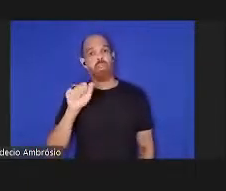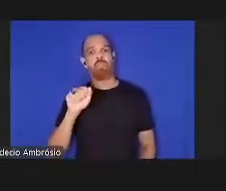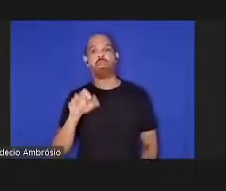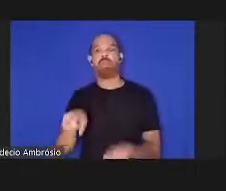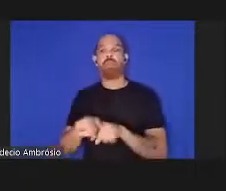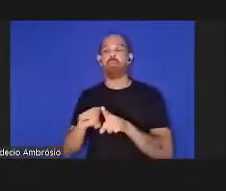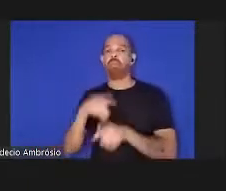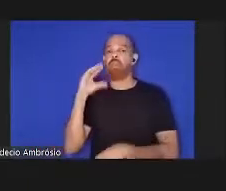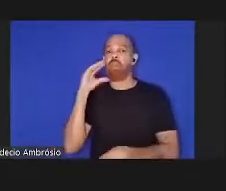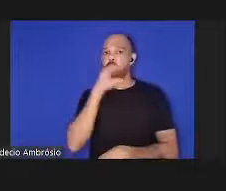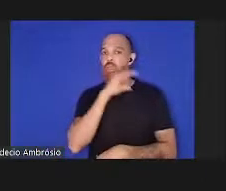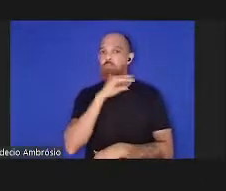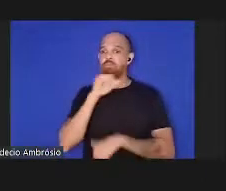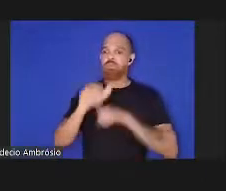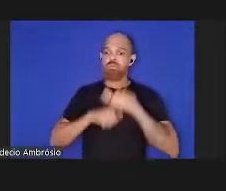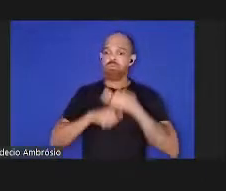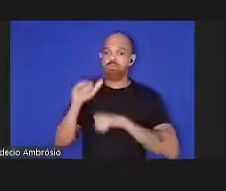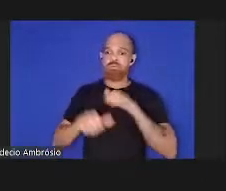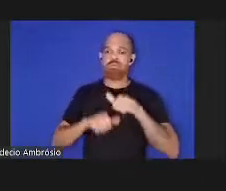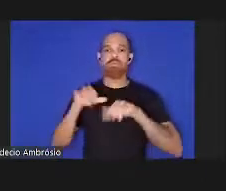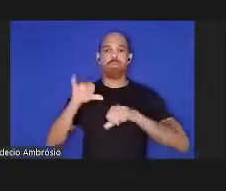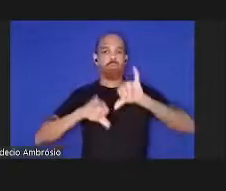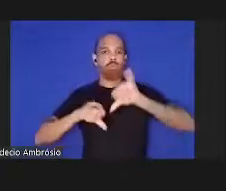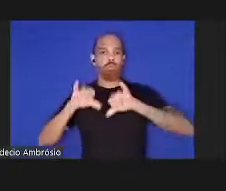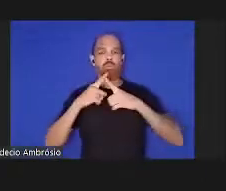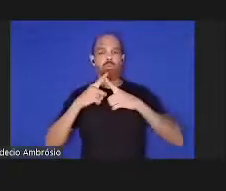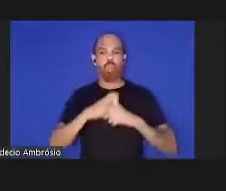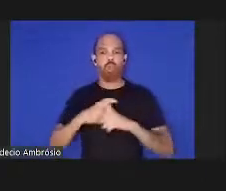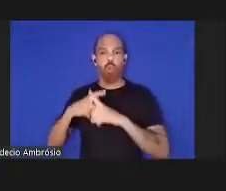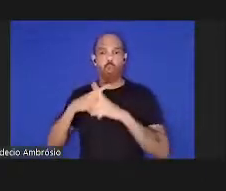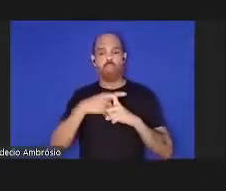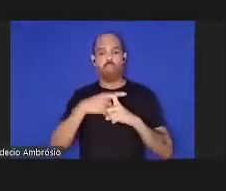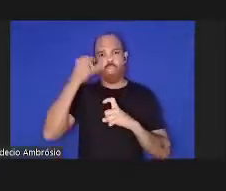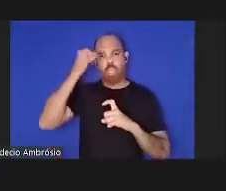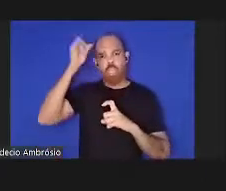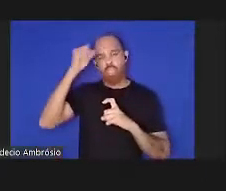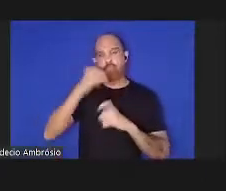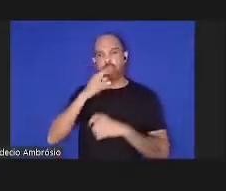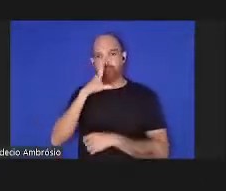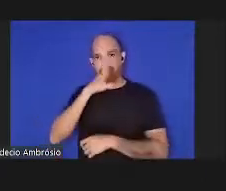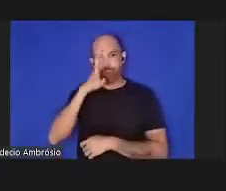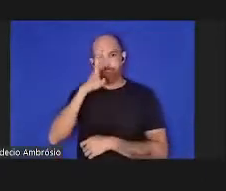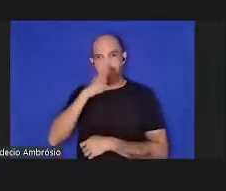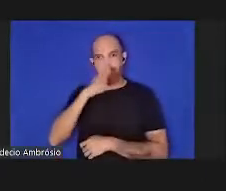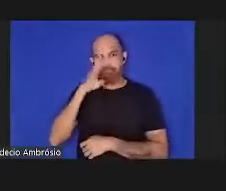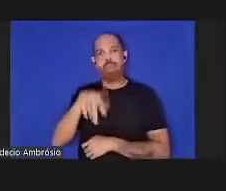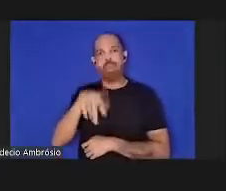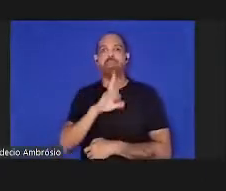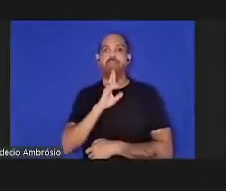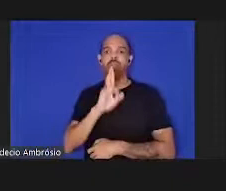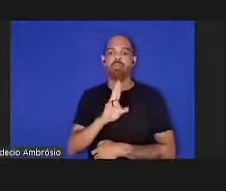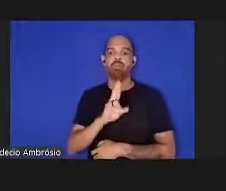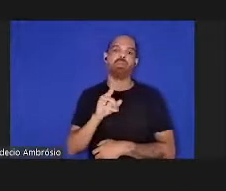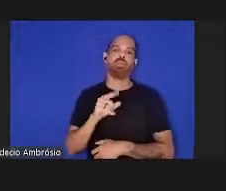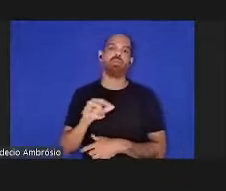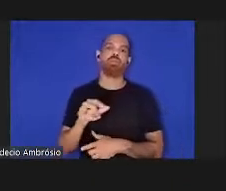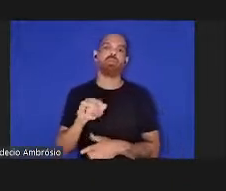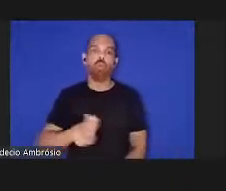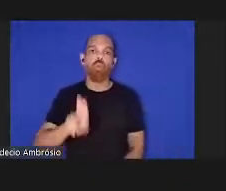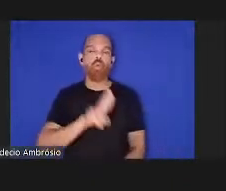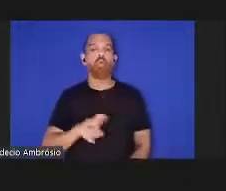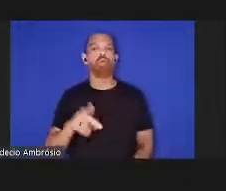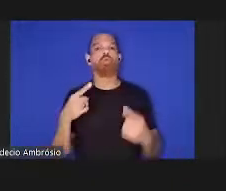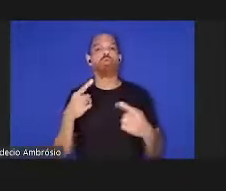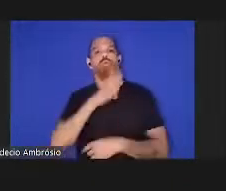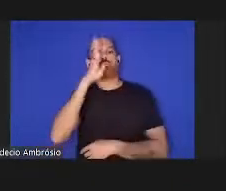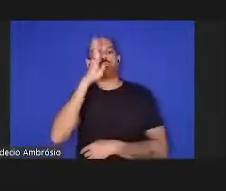galopante da resistência antimicrobiana agora entendida como resultado do uso inadequado de antibióticos em humanos e